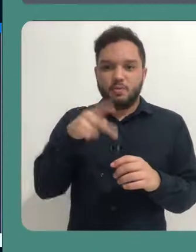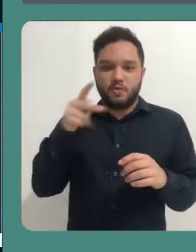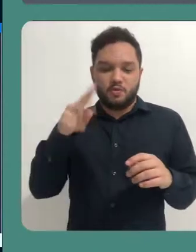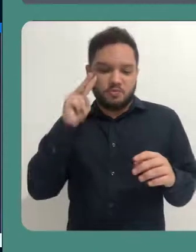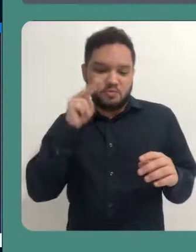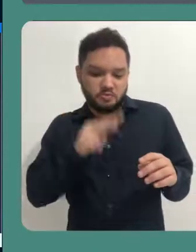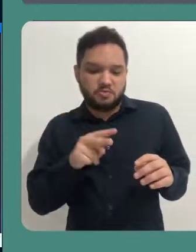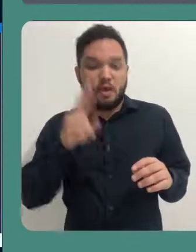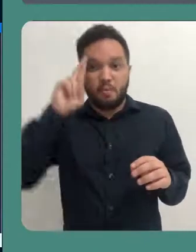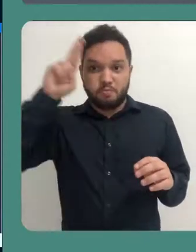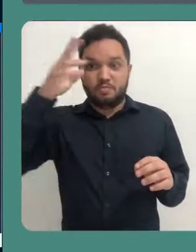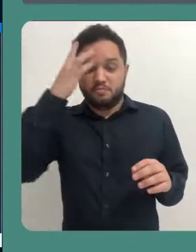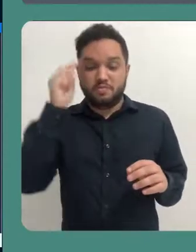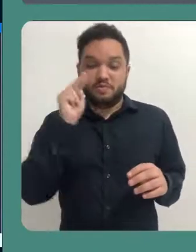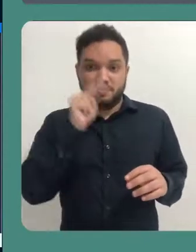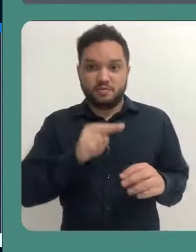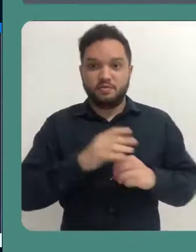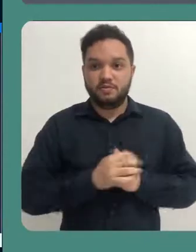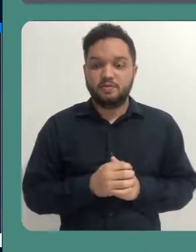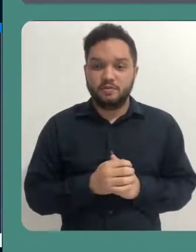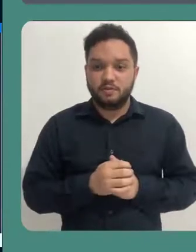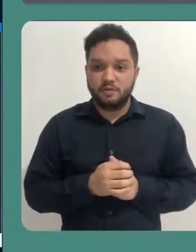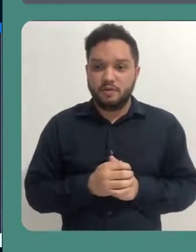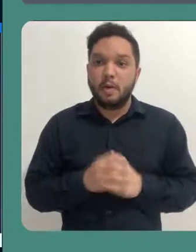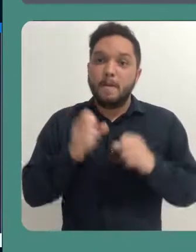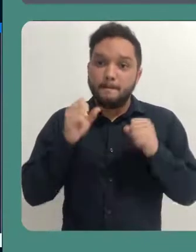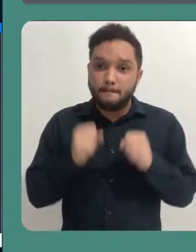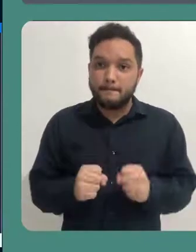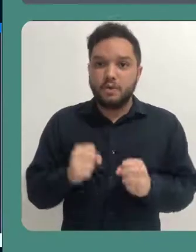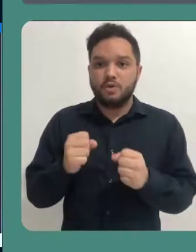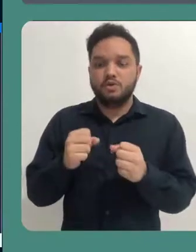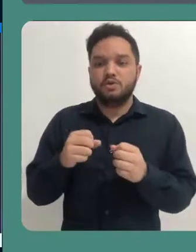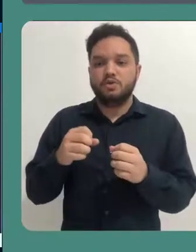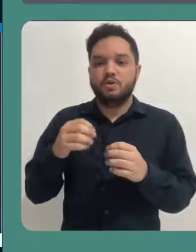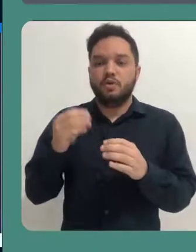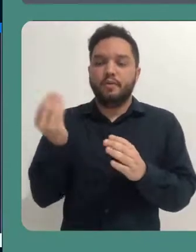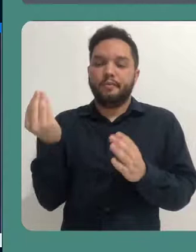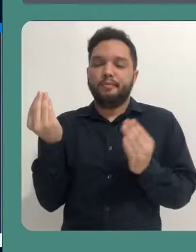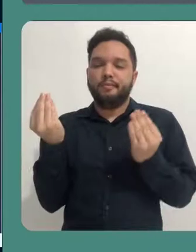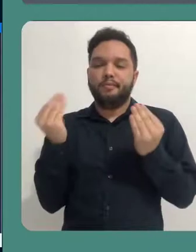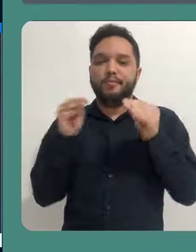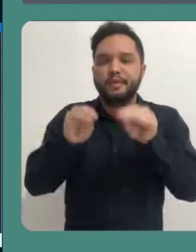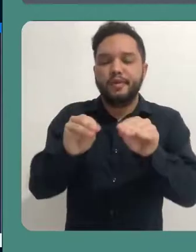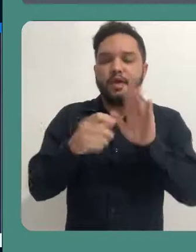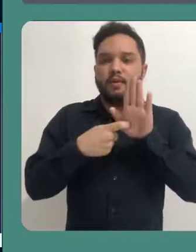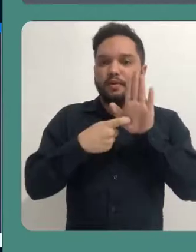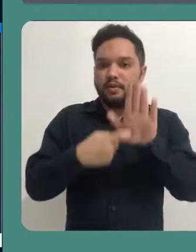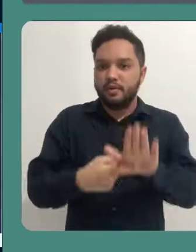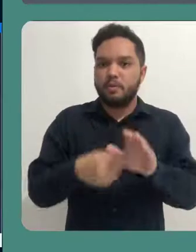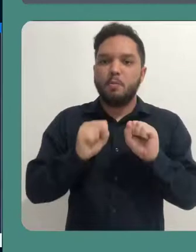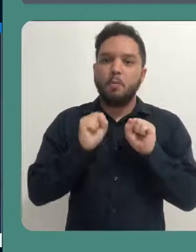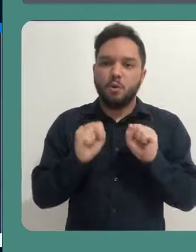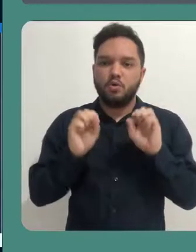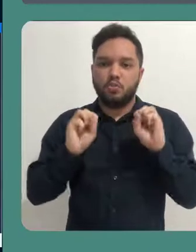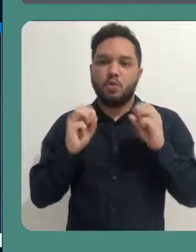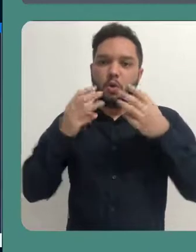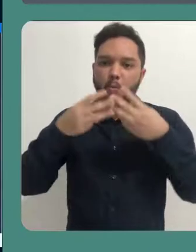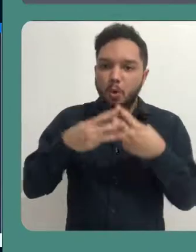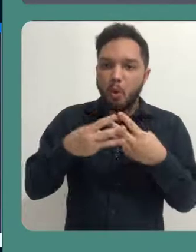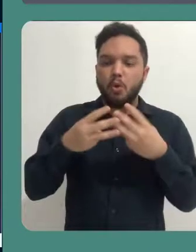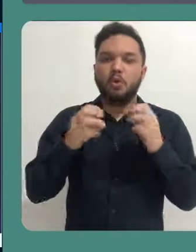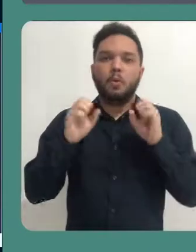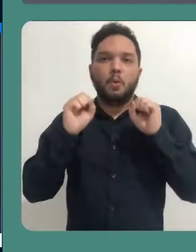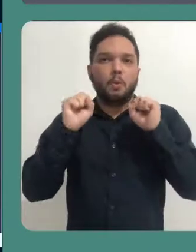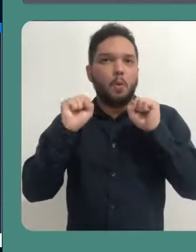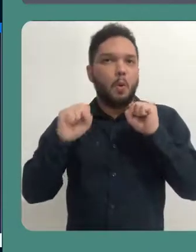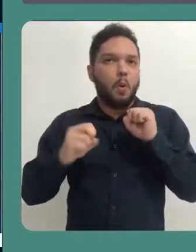aparecendo para você em tempo real. Você pode carregar uma apresentação, como eu já disse, pode ser